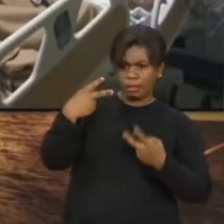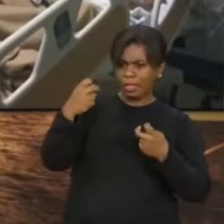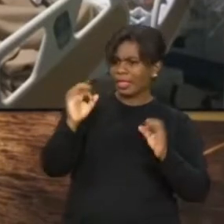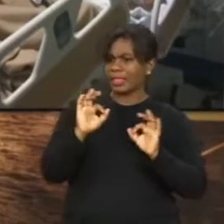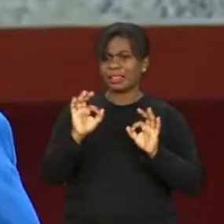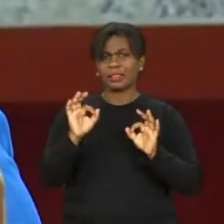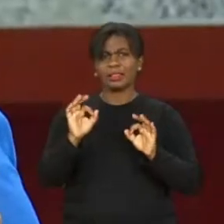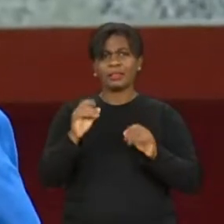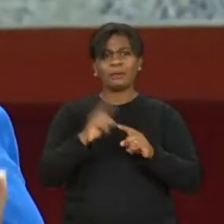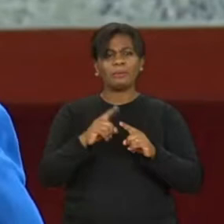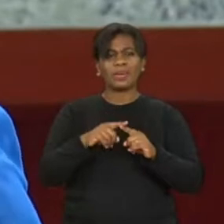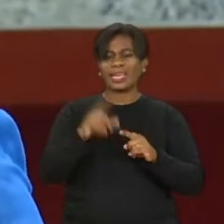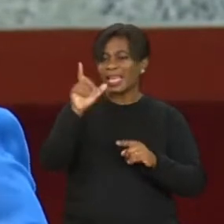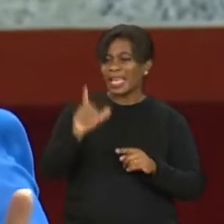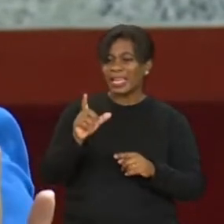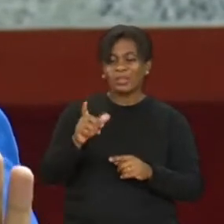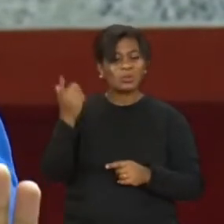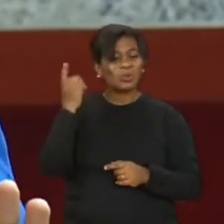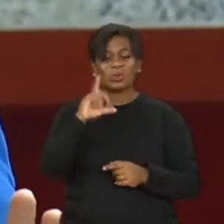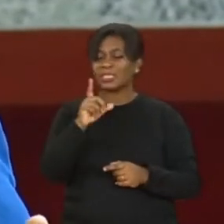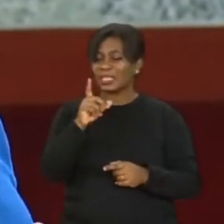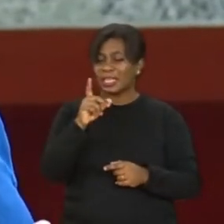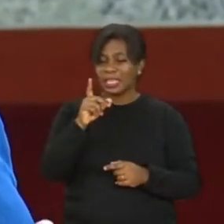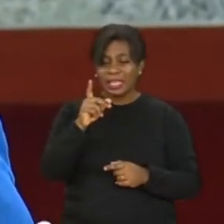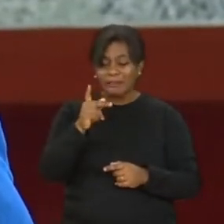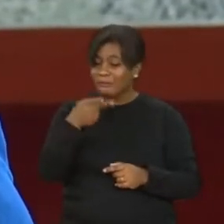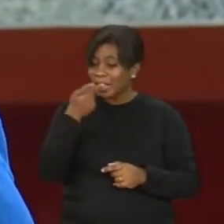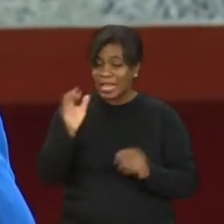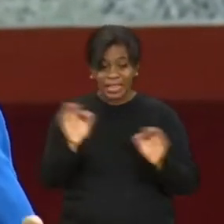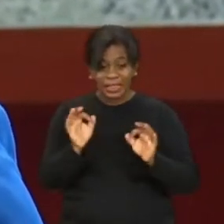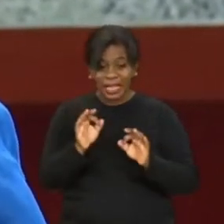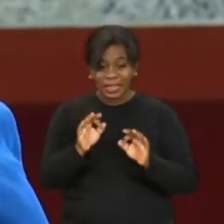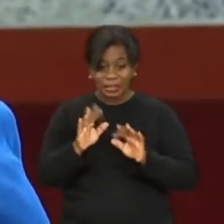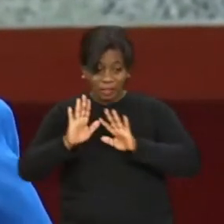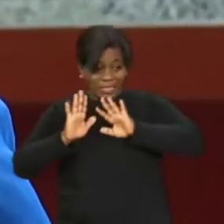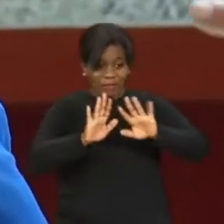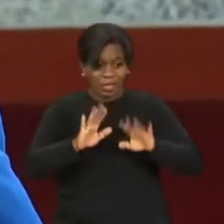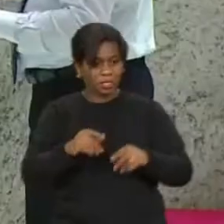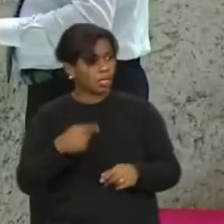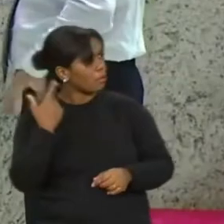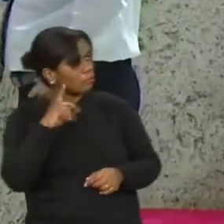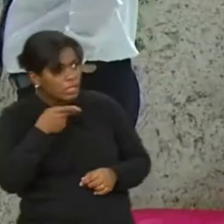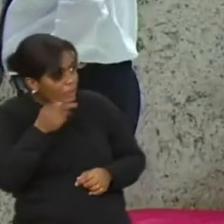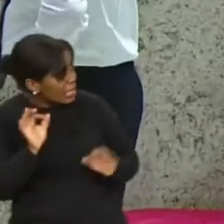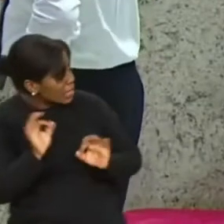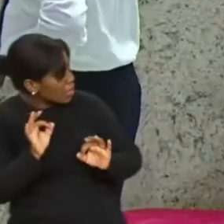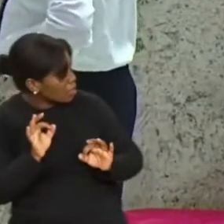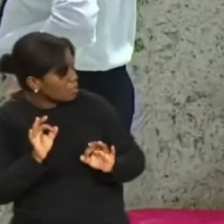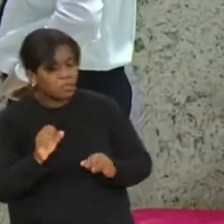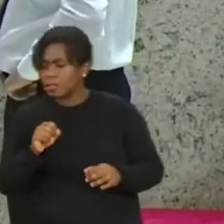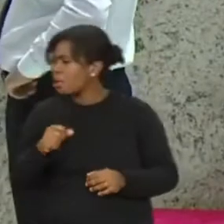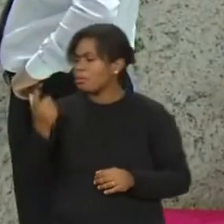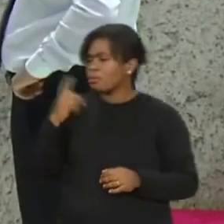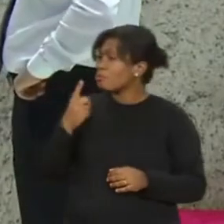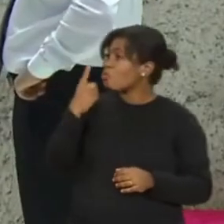Porque ela não falava, ela fazia sinais e gestos e mandava se afastar dela. E ali... Ela não falava? Ela não falava, ela ficou um ano sem fala,